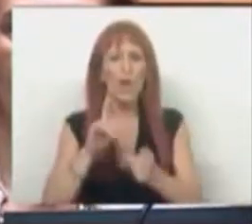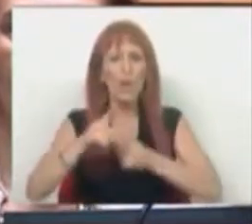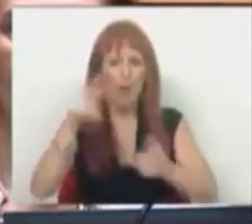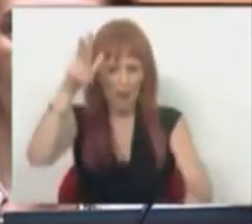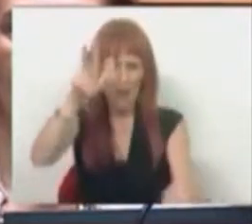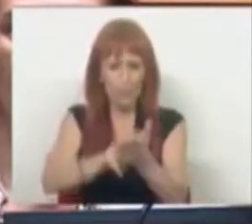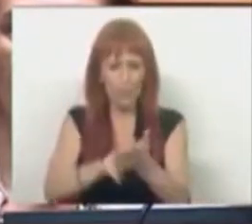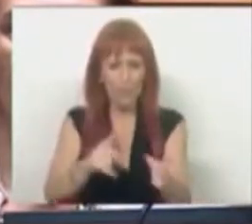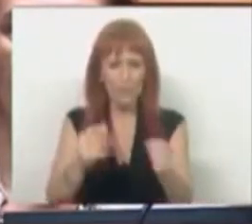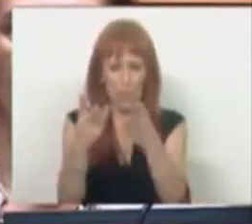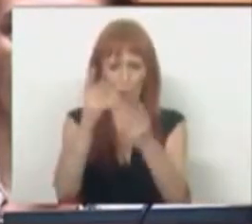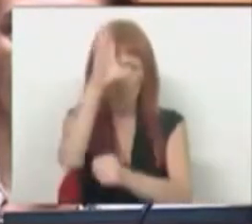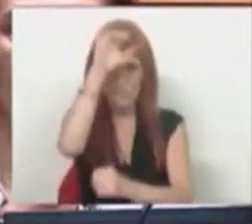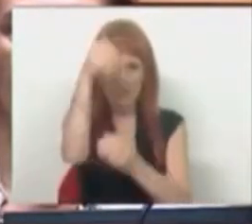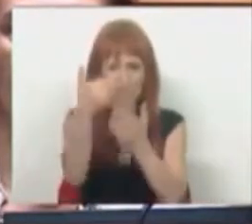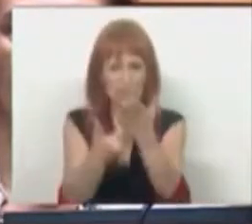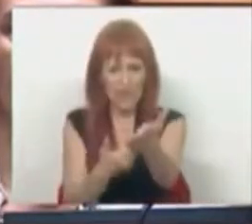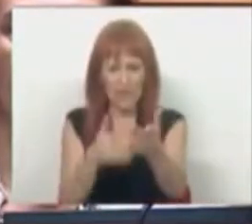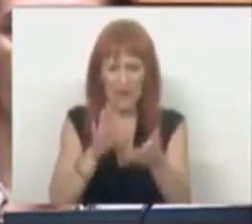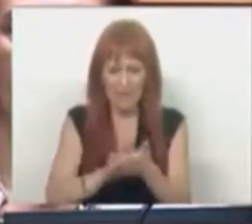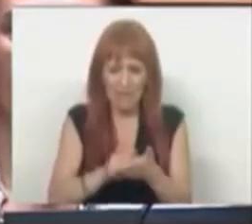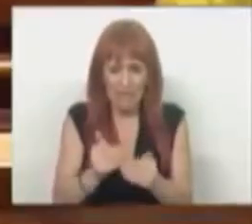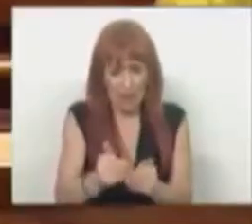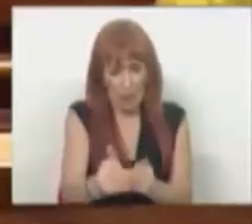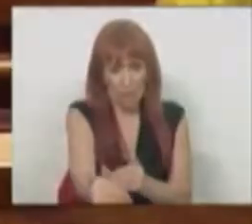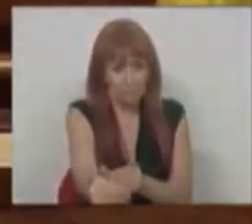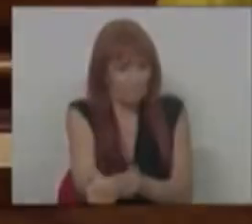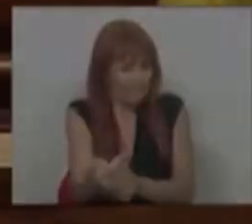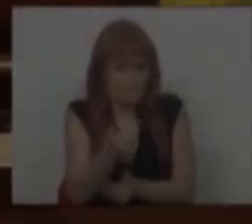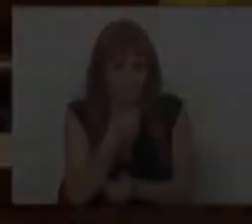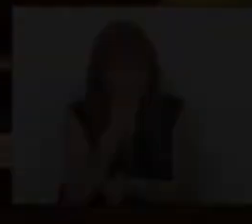aprovada no Orçamento de Estado que entra agora em vigor. Muito obrigado.